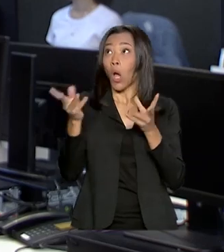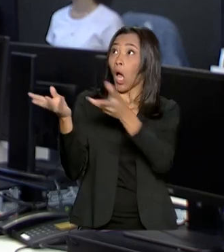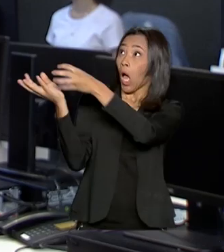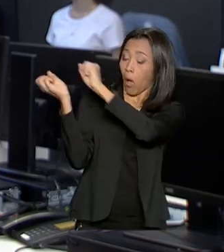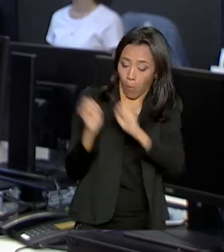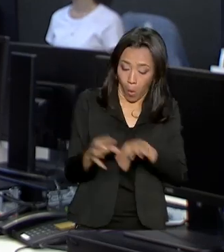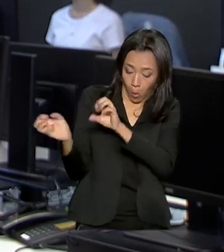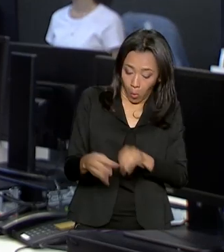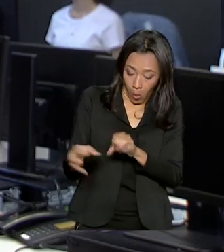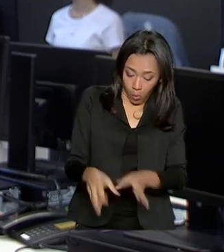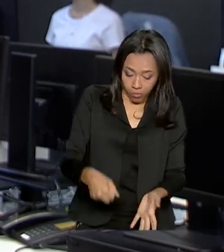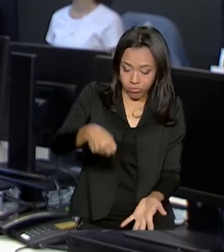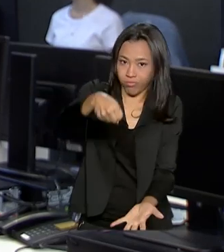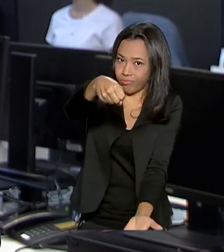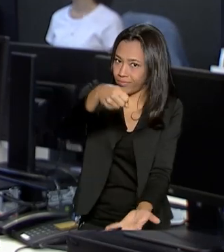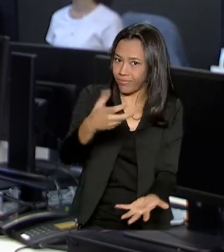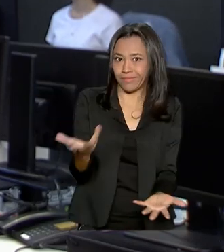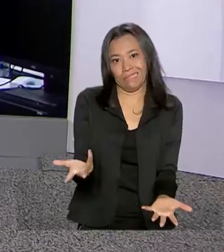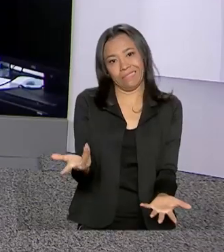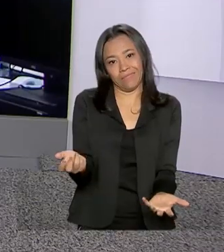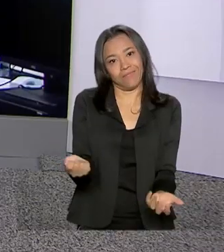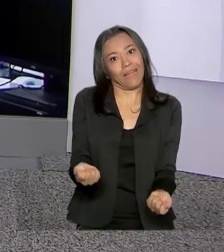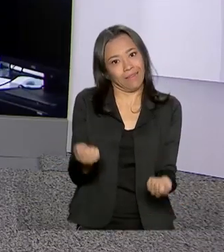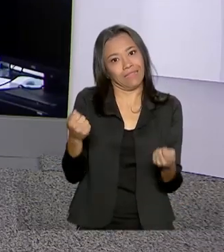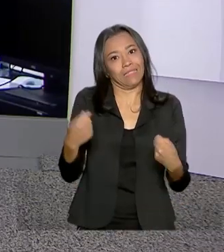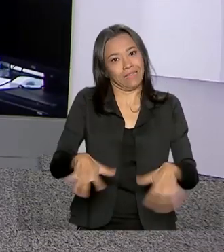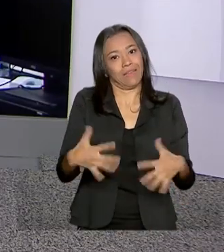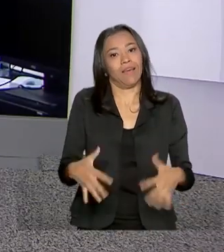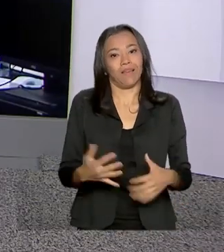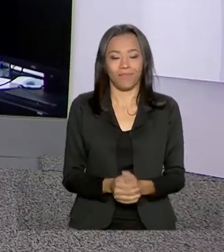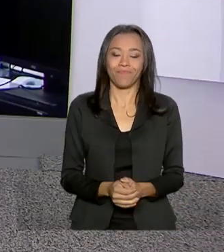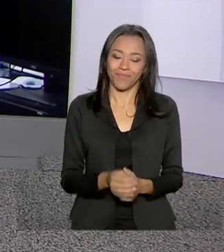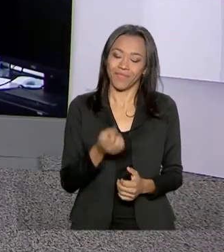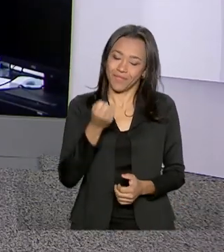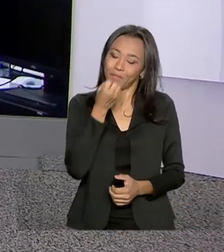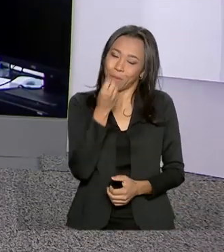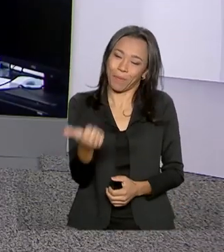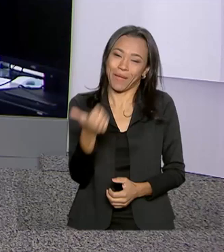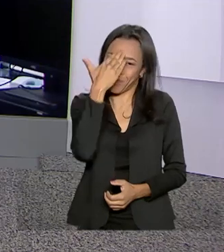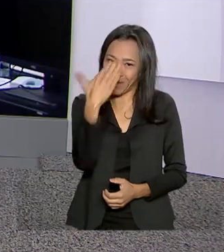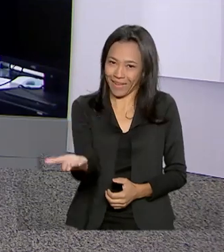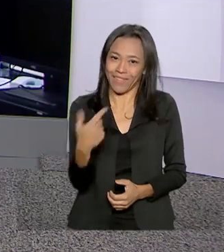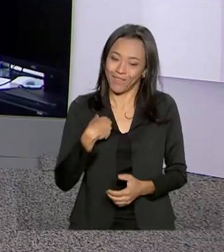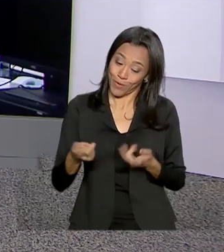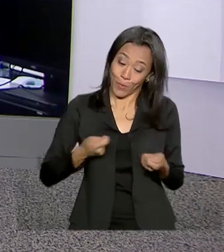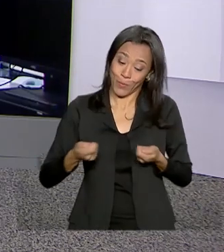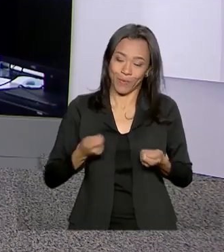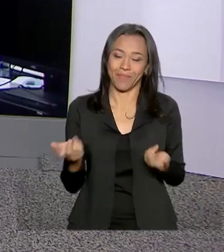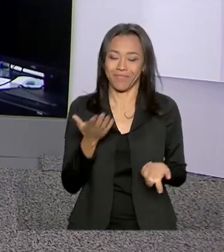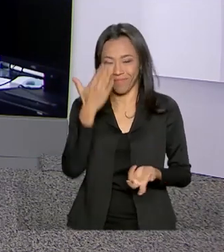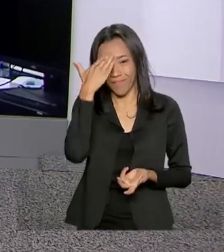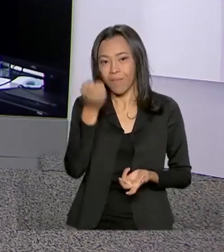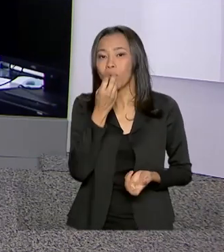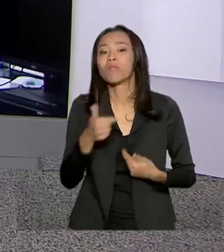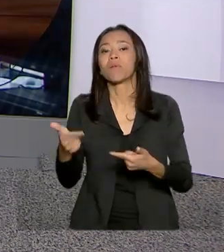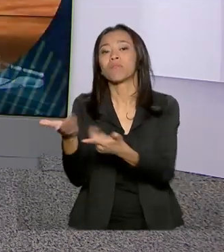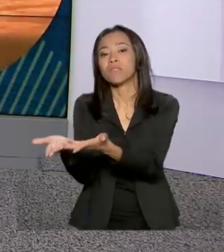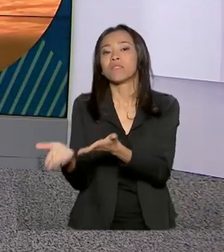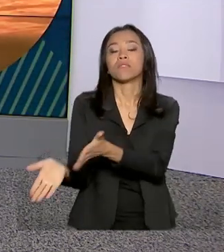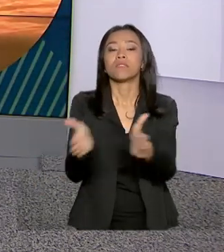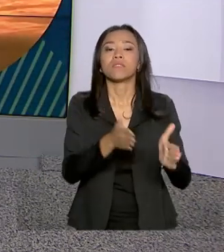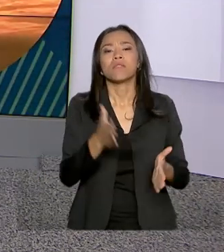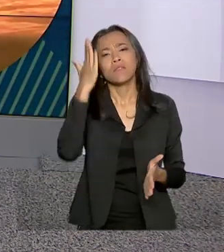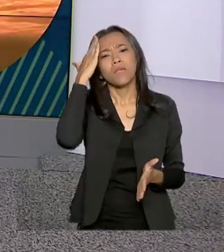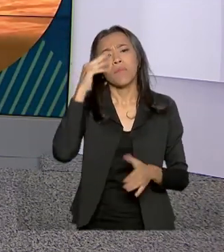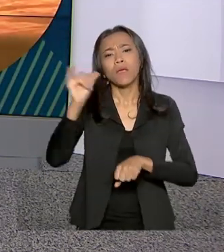viajar se não quiser gastar dinheiro com a bagagem. Tá certo, Ricardo, obrigada. Olha, eu sou bem econômica, viu? Obrigadão, bom trabalho aí para você. Hora de